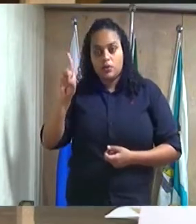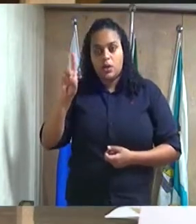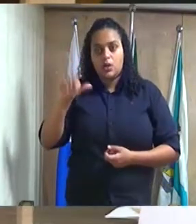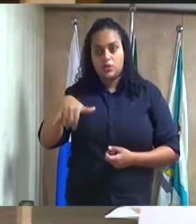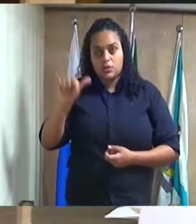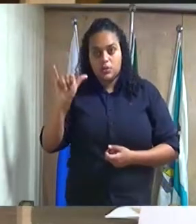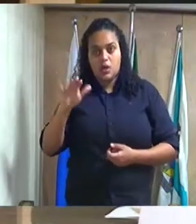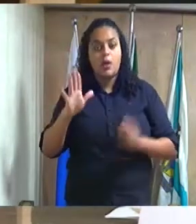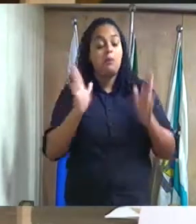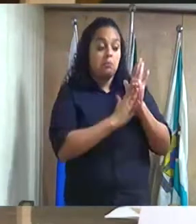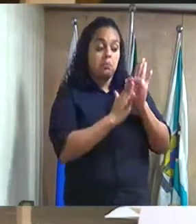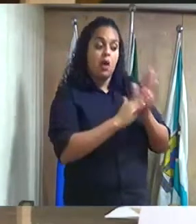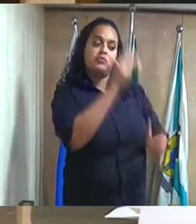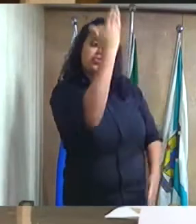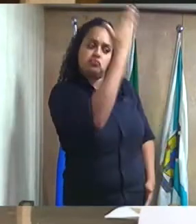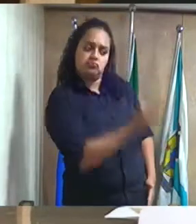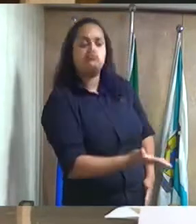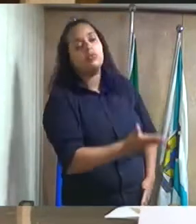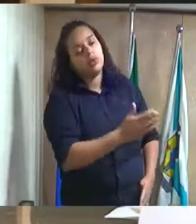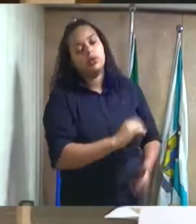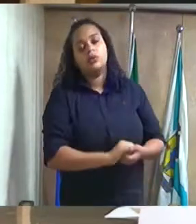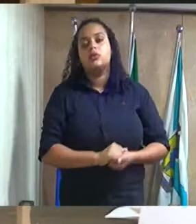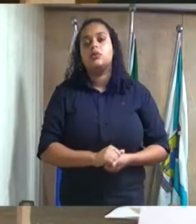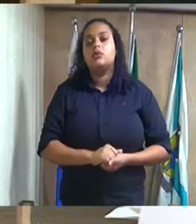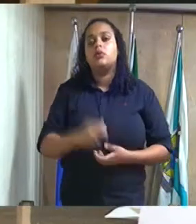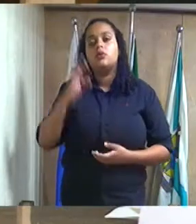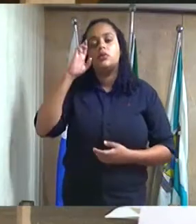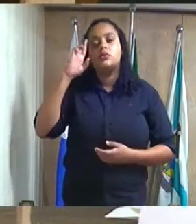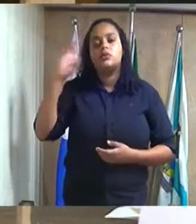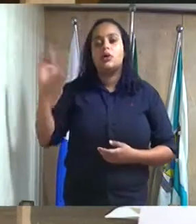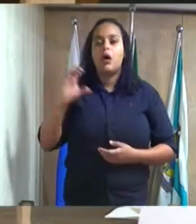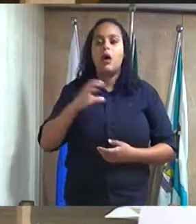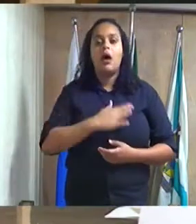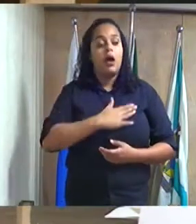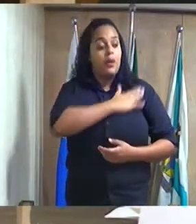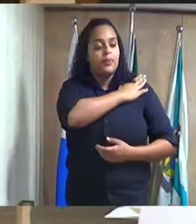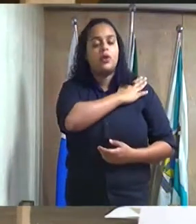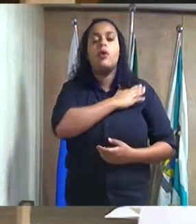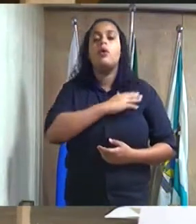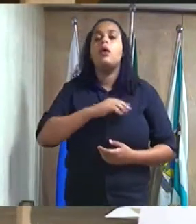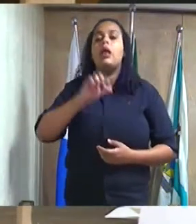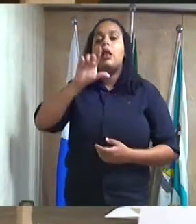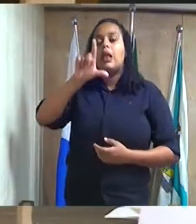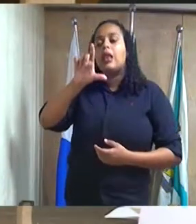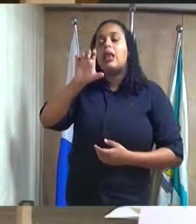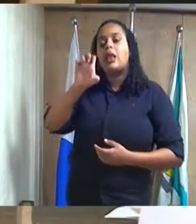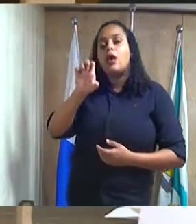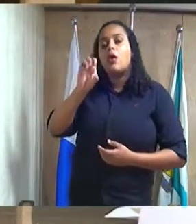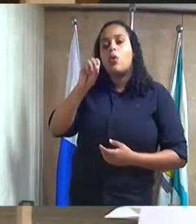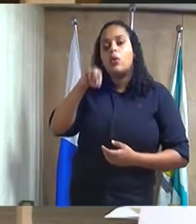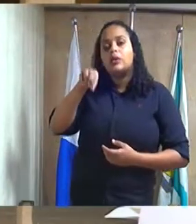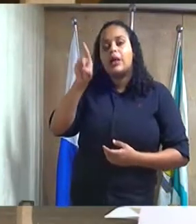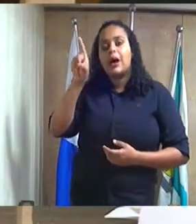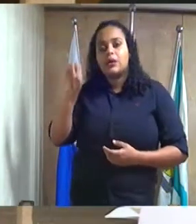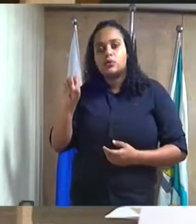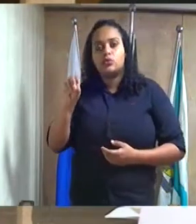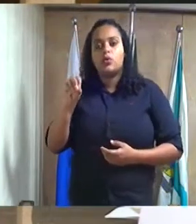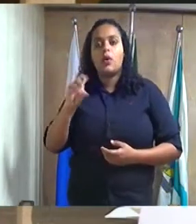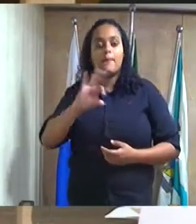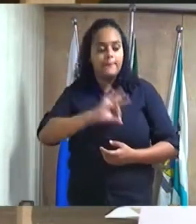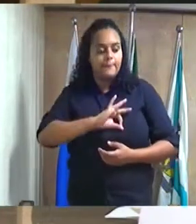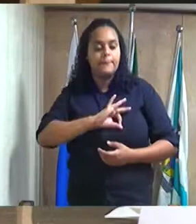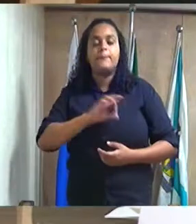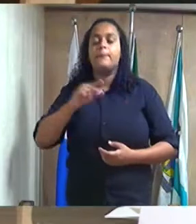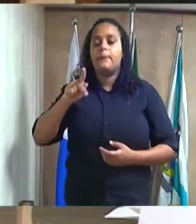consignando moção de aplausos ao ilustríssimo senhor capitão PM Leonardo Caldas Pereira profissional